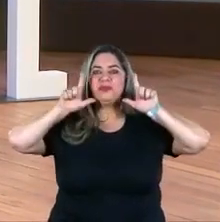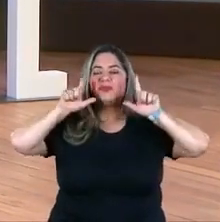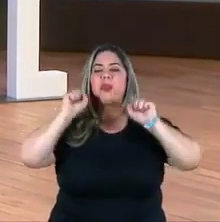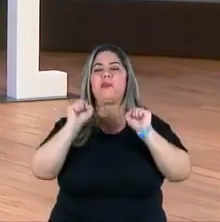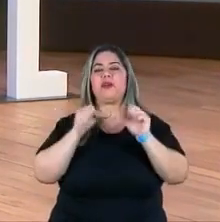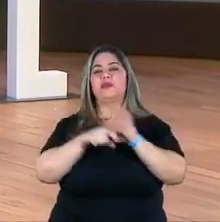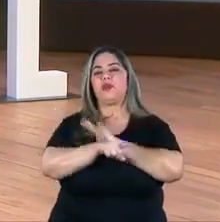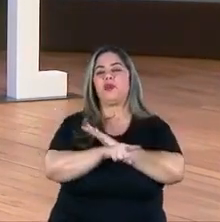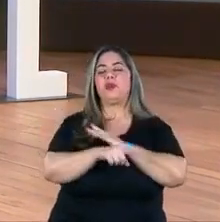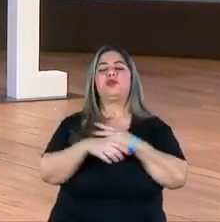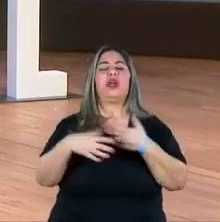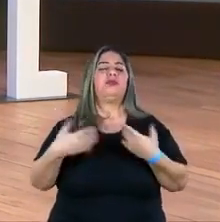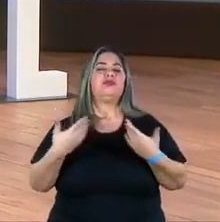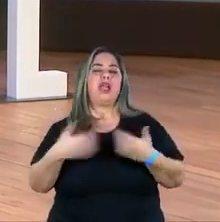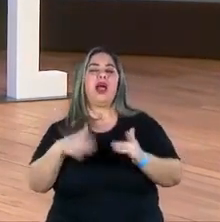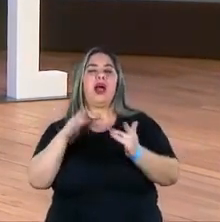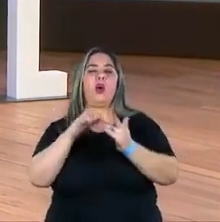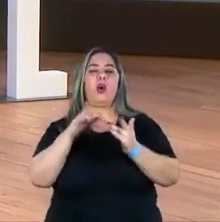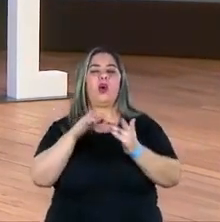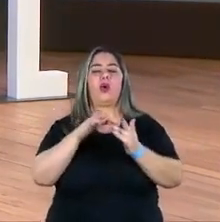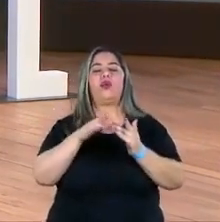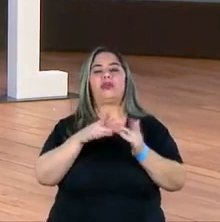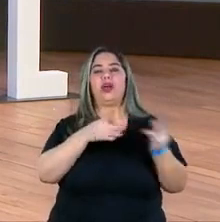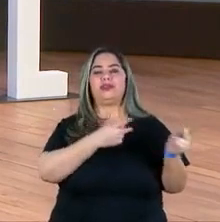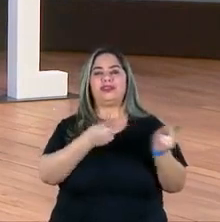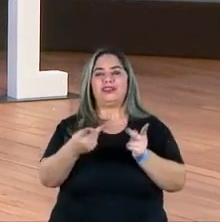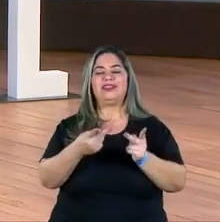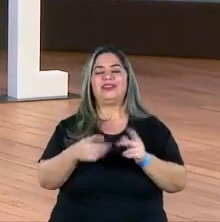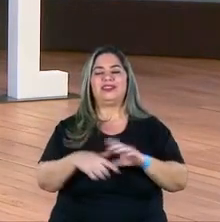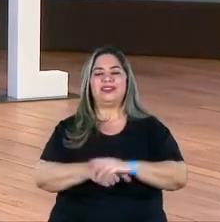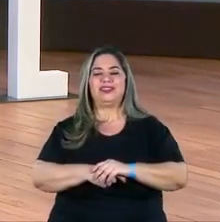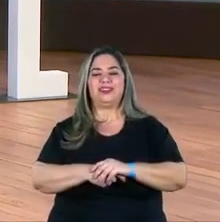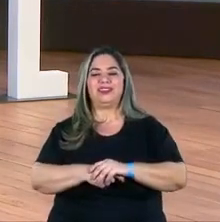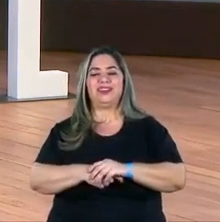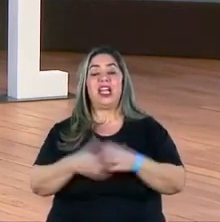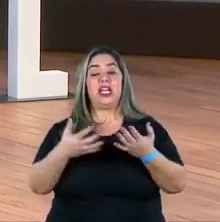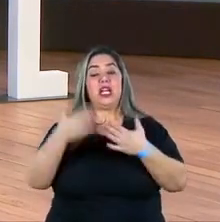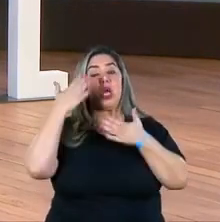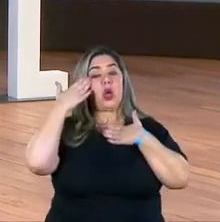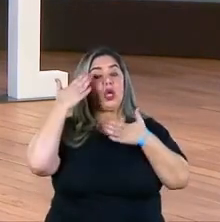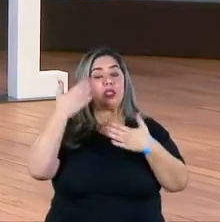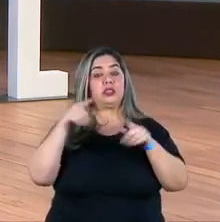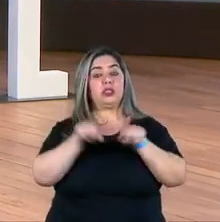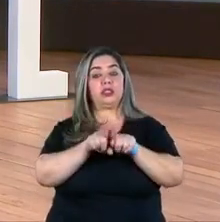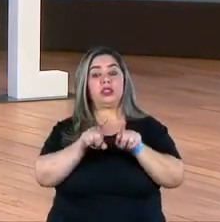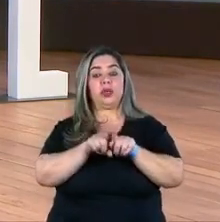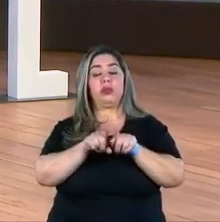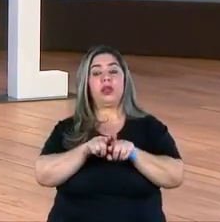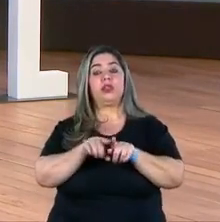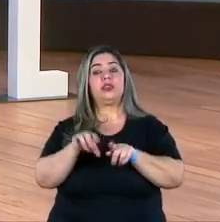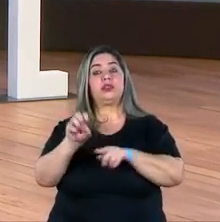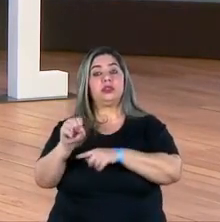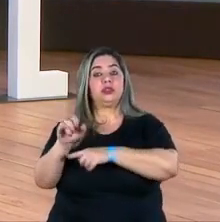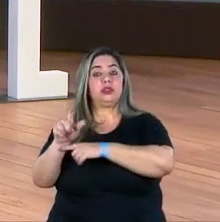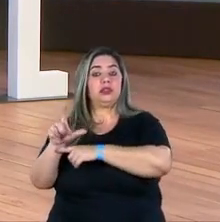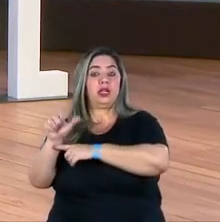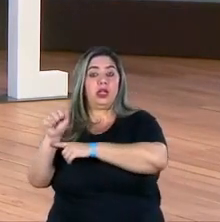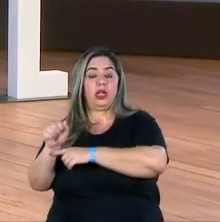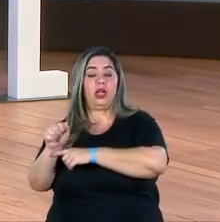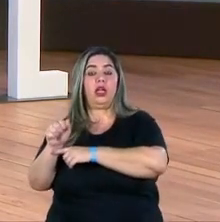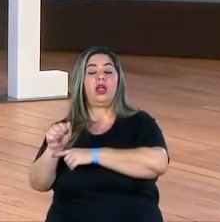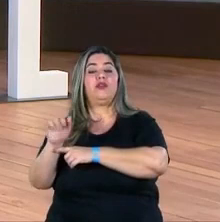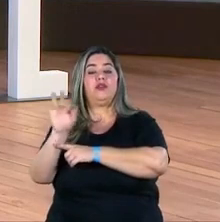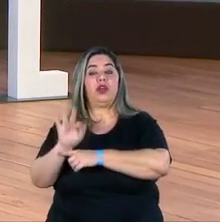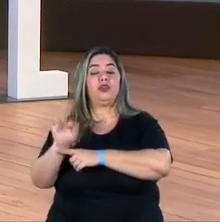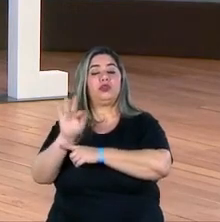perguntas. Ficar um pouquinho mais perto dos nossos convidados também, né? Quero agradecer também a Sala Virtual de Bem-Estar da Faculdade